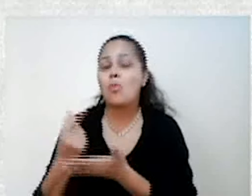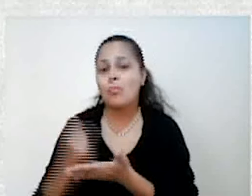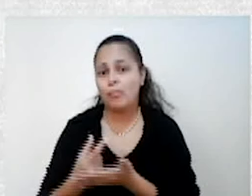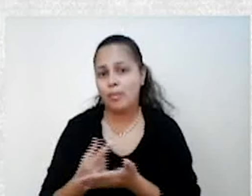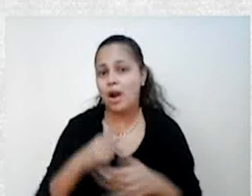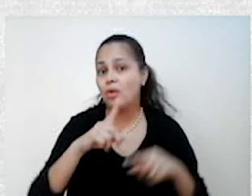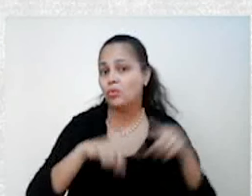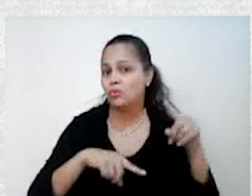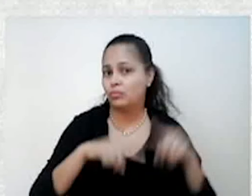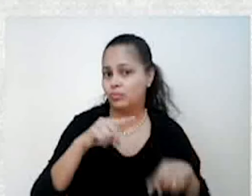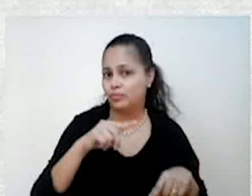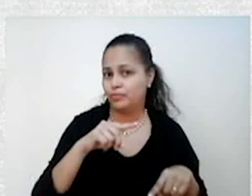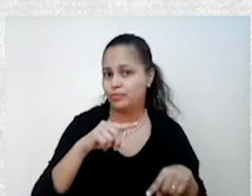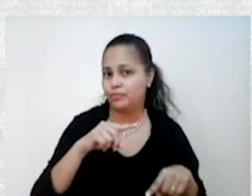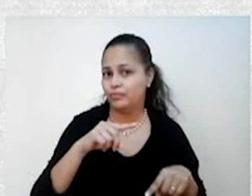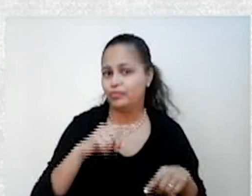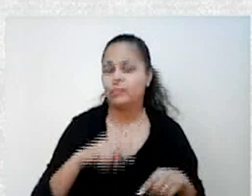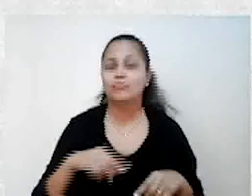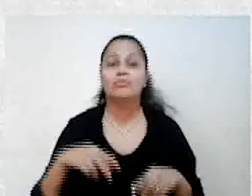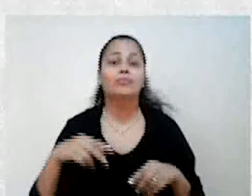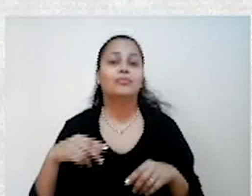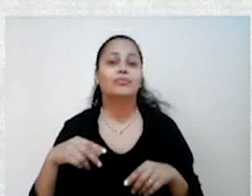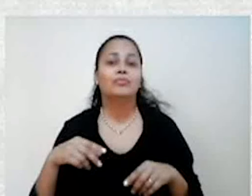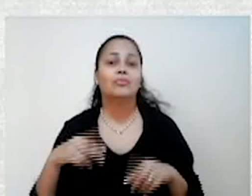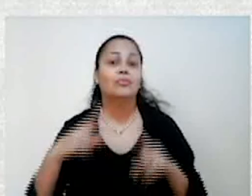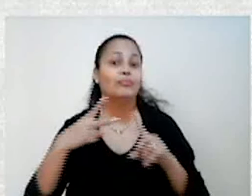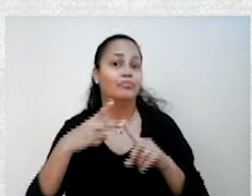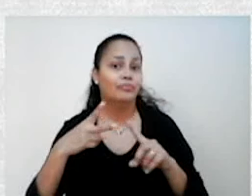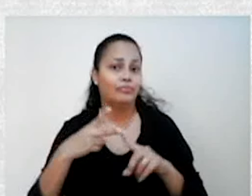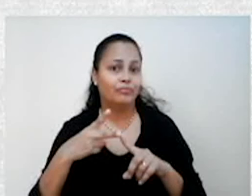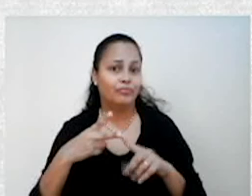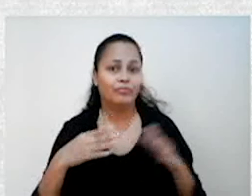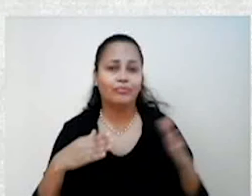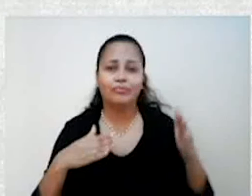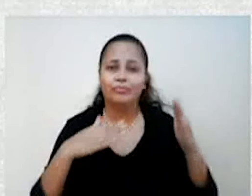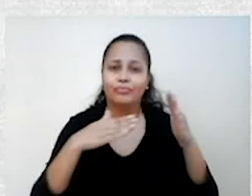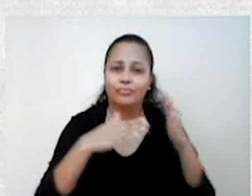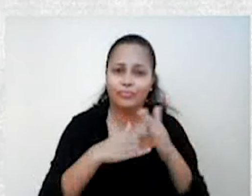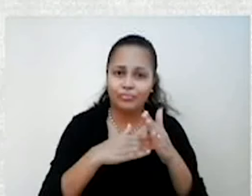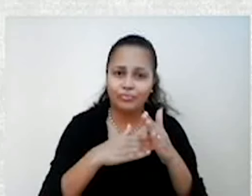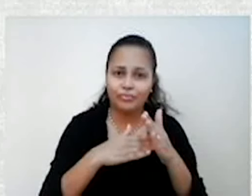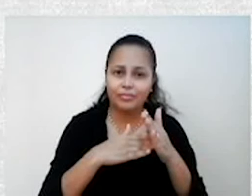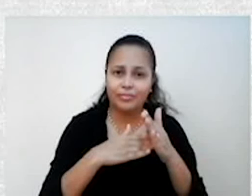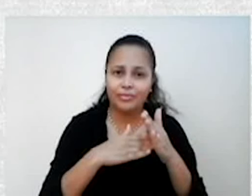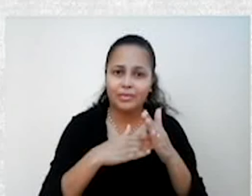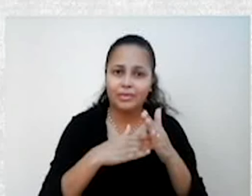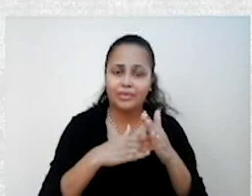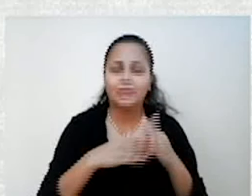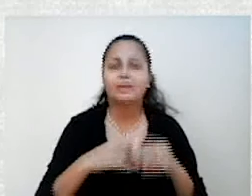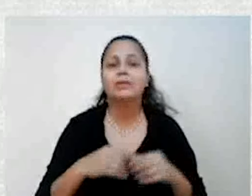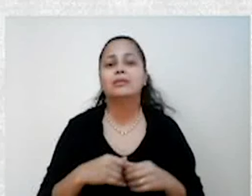novamente. Ok? Outra medida, foi limitada a produção de certos bens. Então,